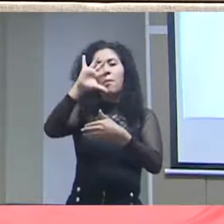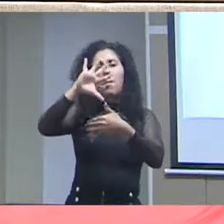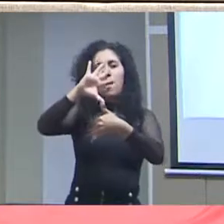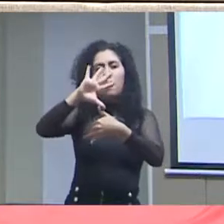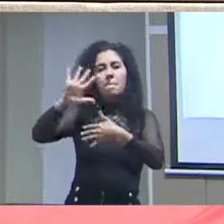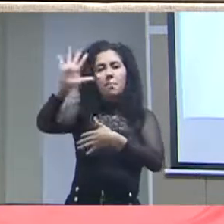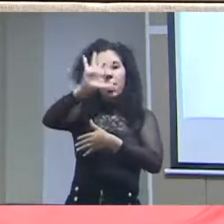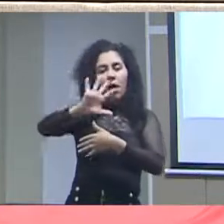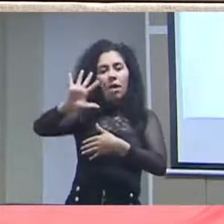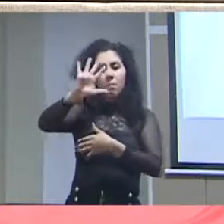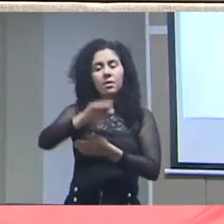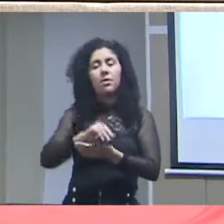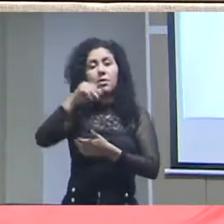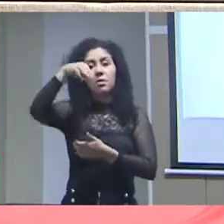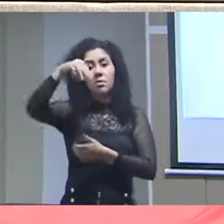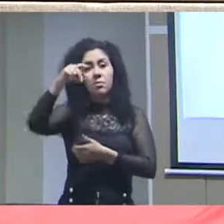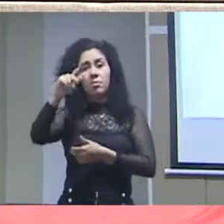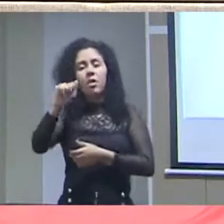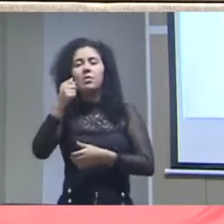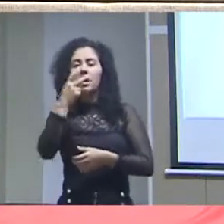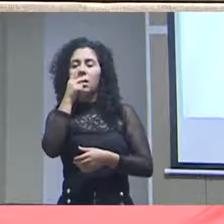por exemplo, a gente entende que ela garante,